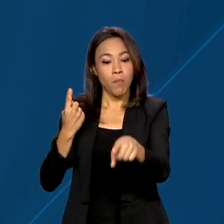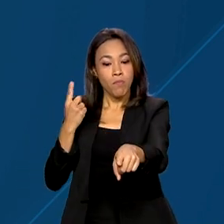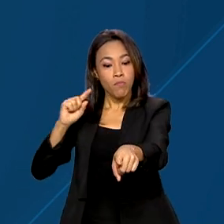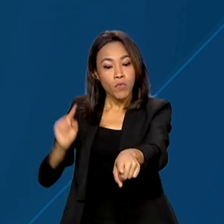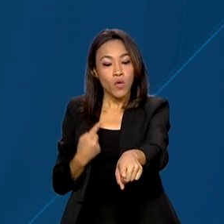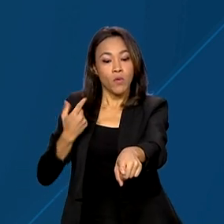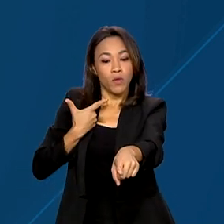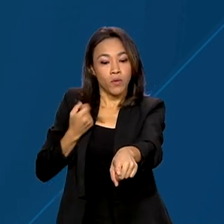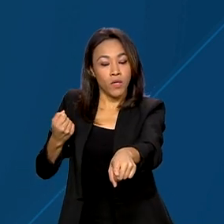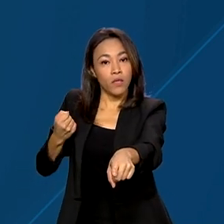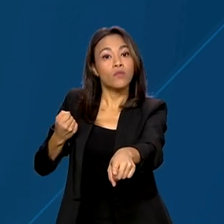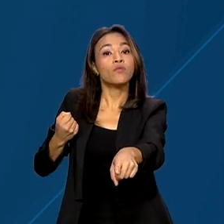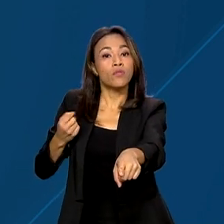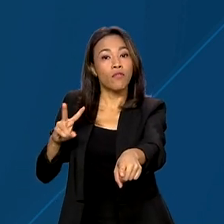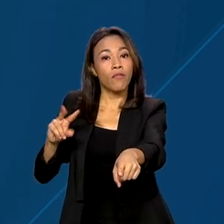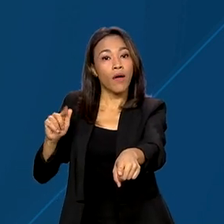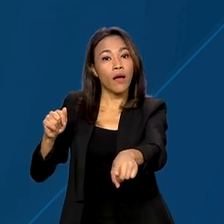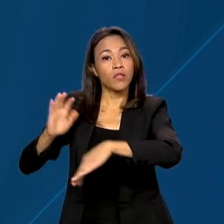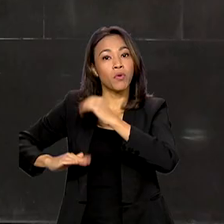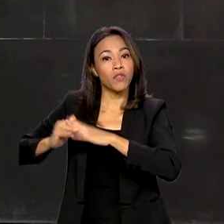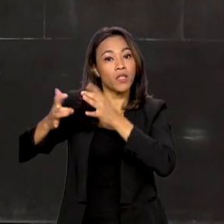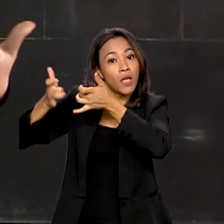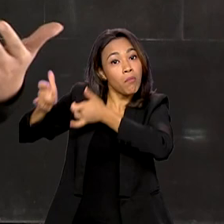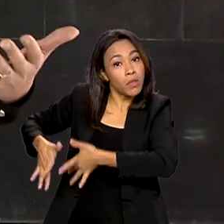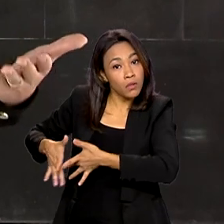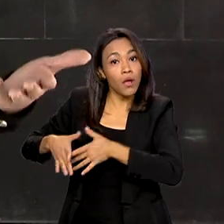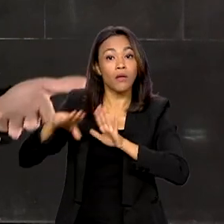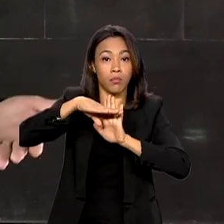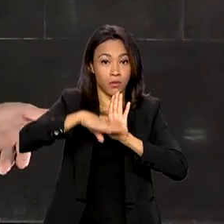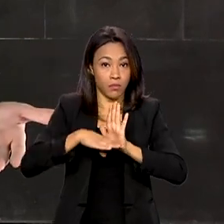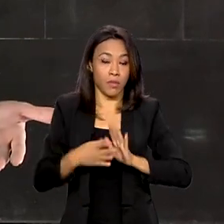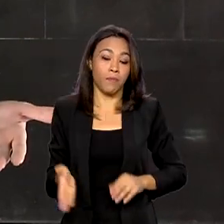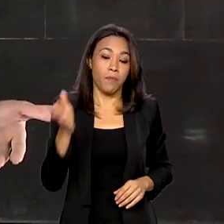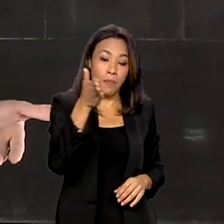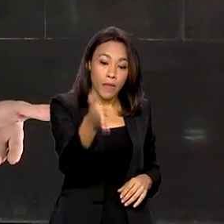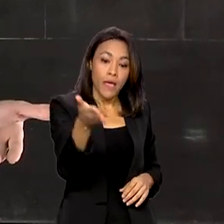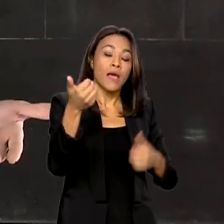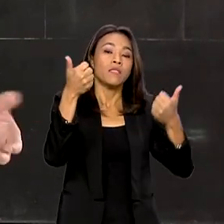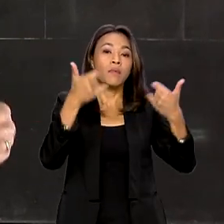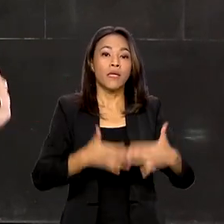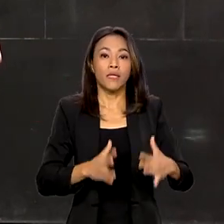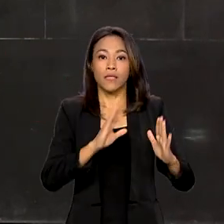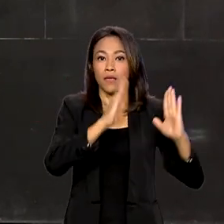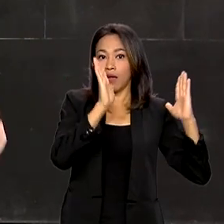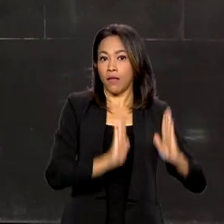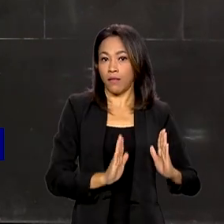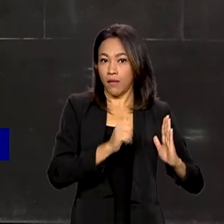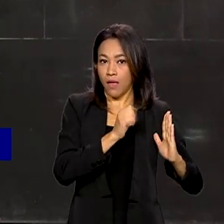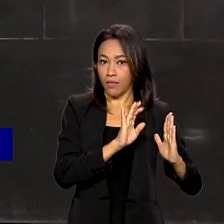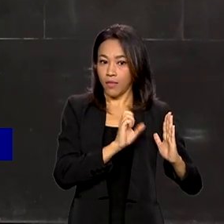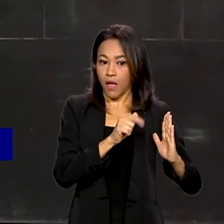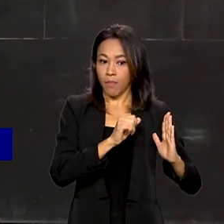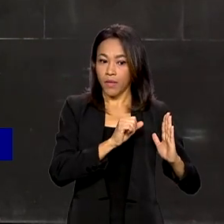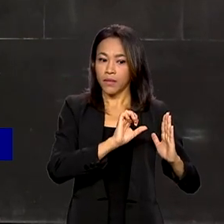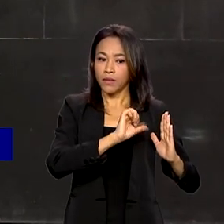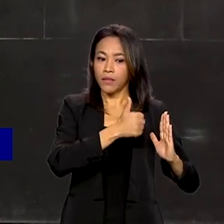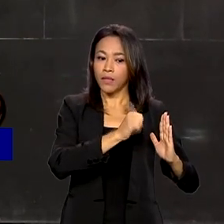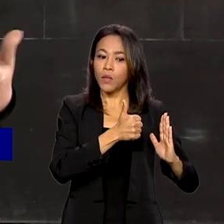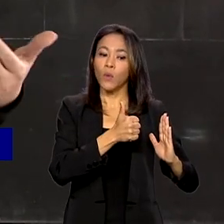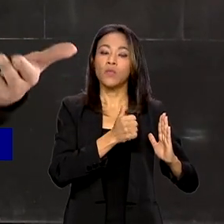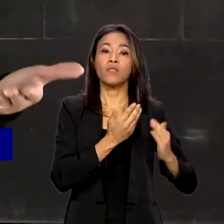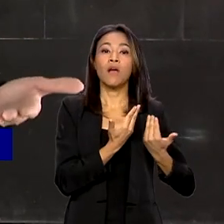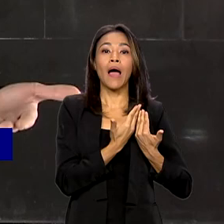profissionais que deixaram o programa. Nessa nova etapa do Mais Médicos serão abertas 111 vagas para